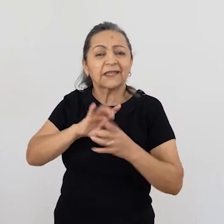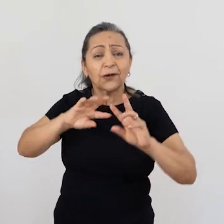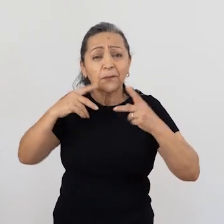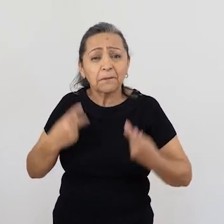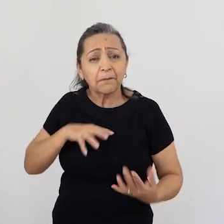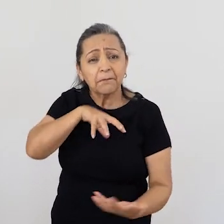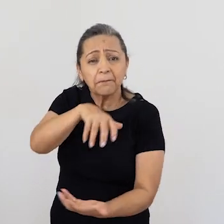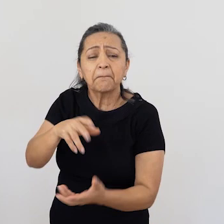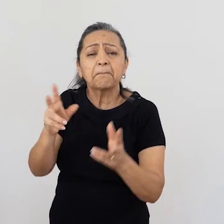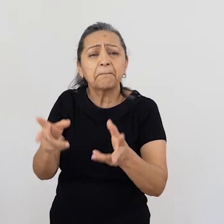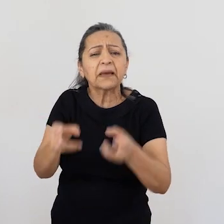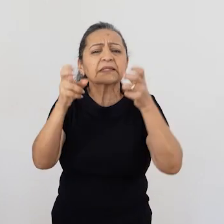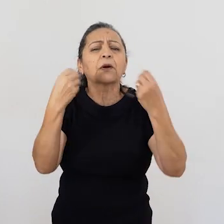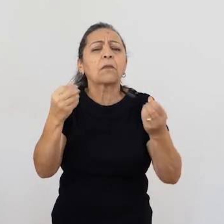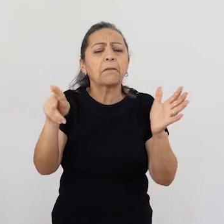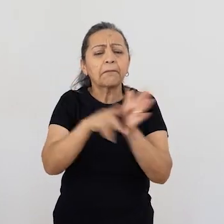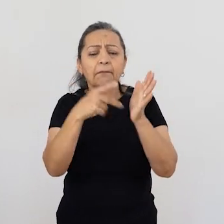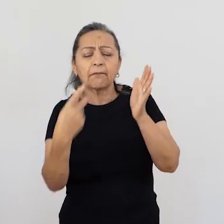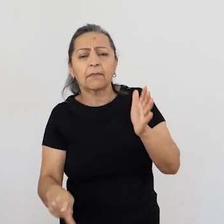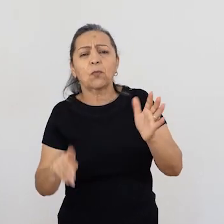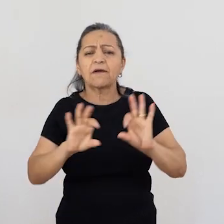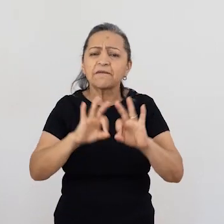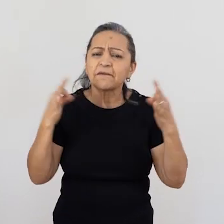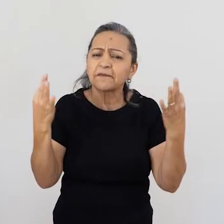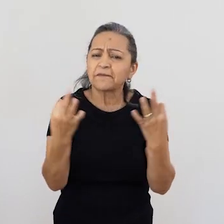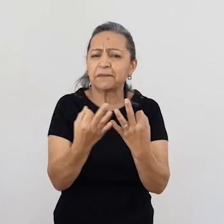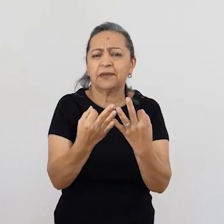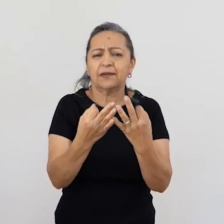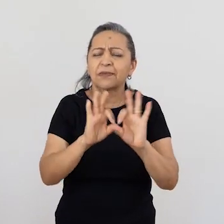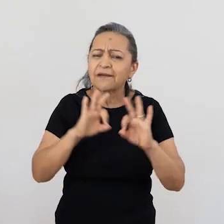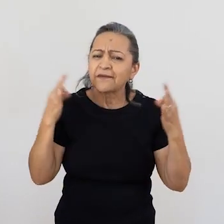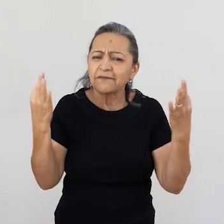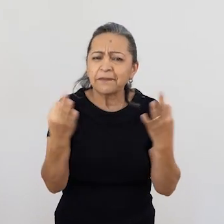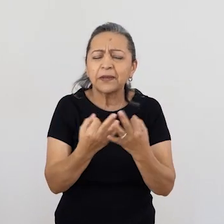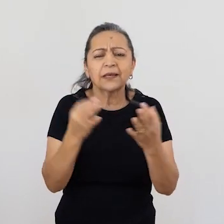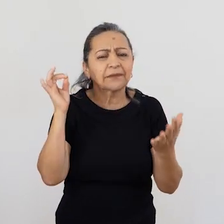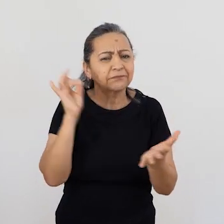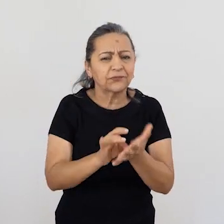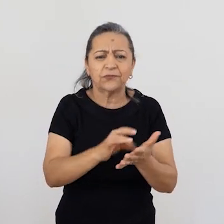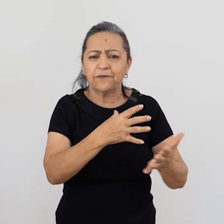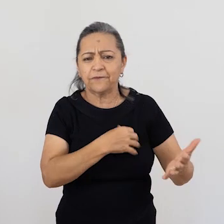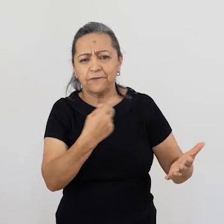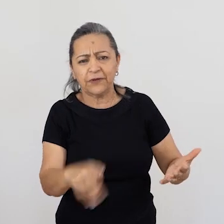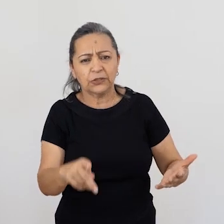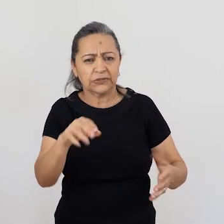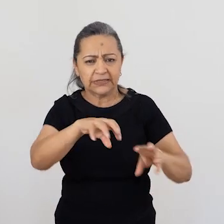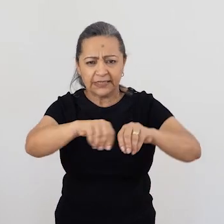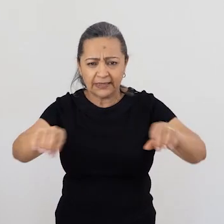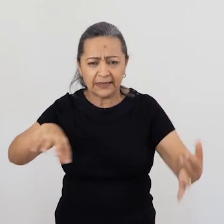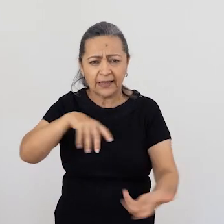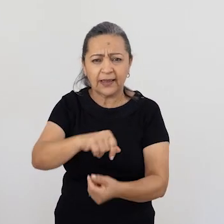que podem nos levar a um estado de plenitude, a um estado de inteireza, em que a humanidade se perceba como